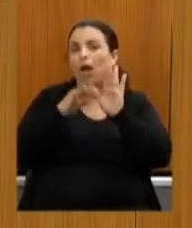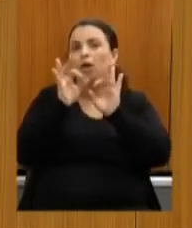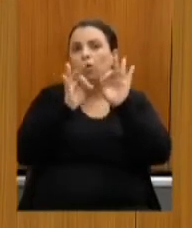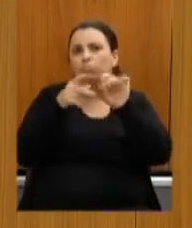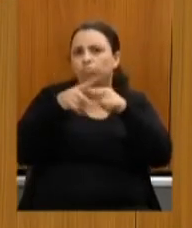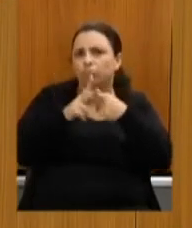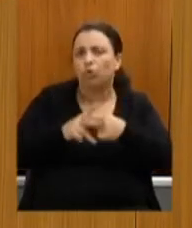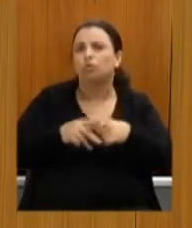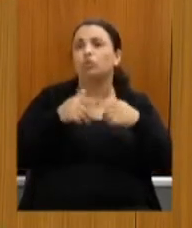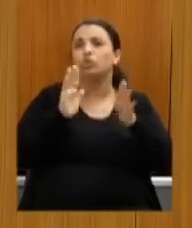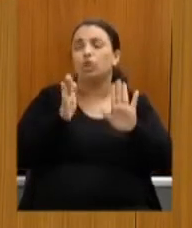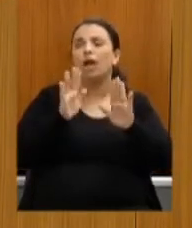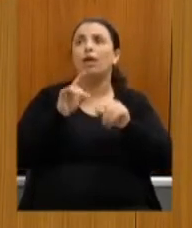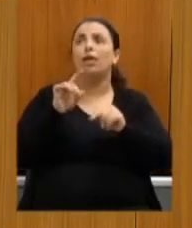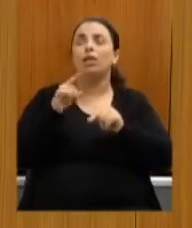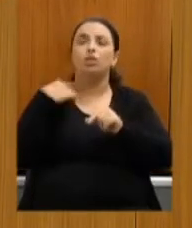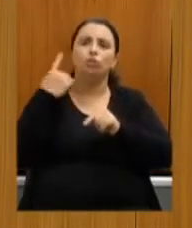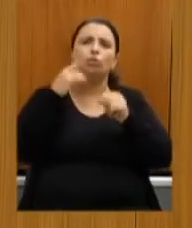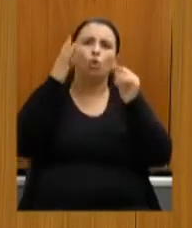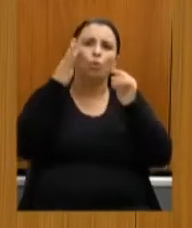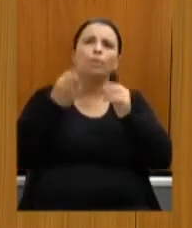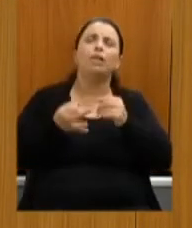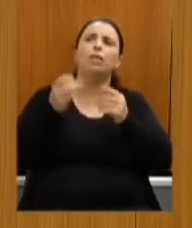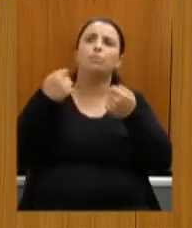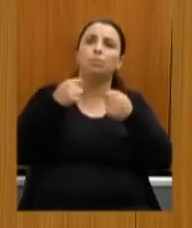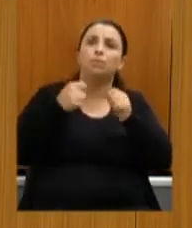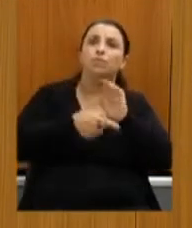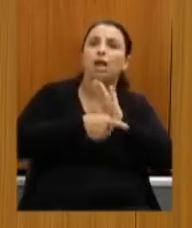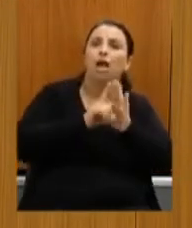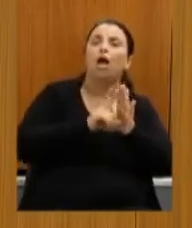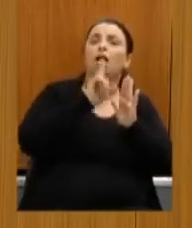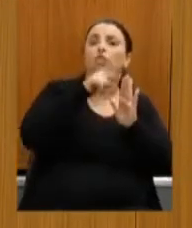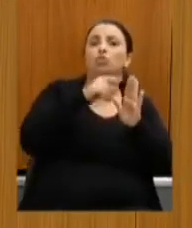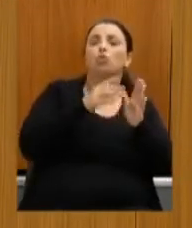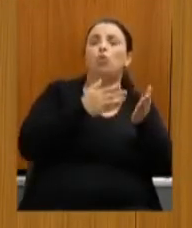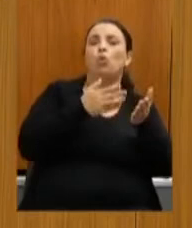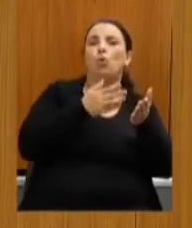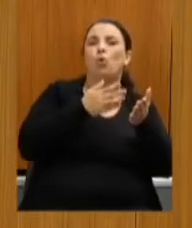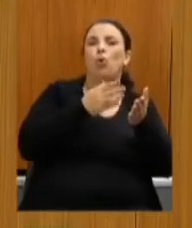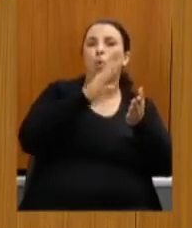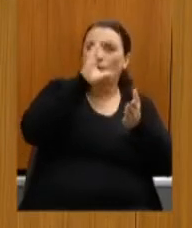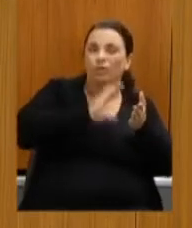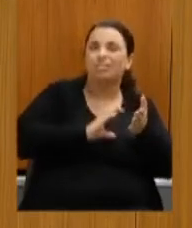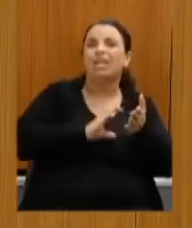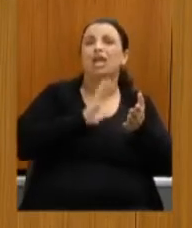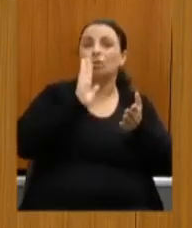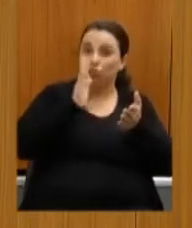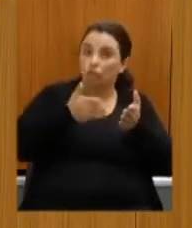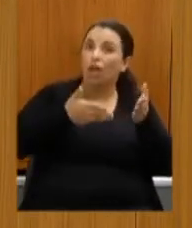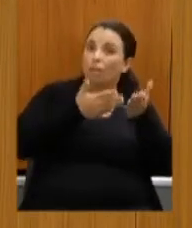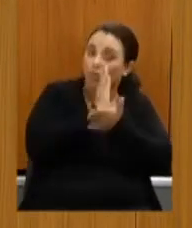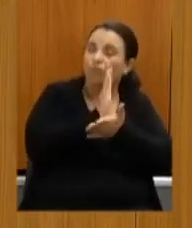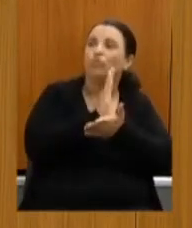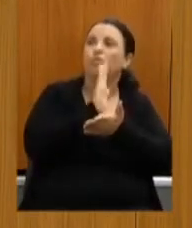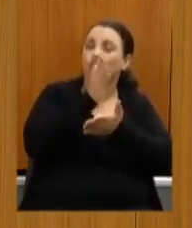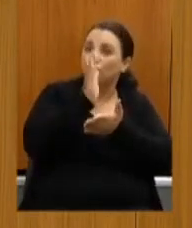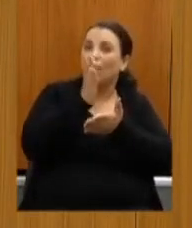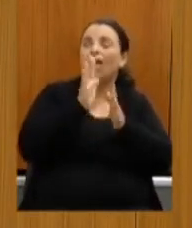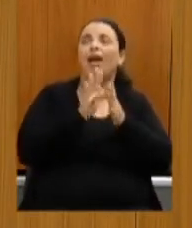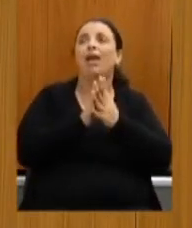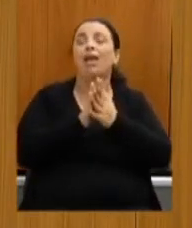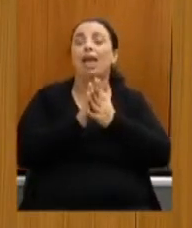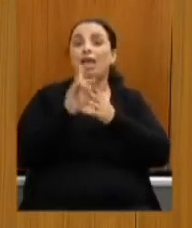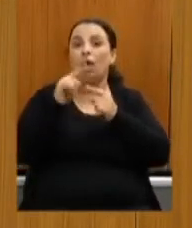descobrimos que a melhor forma realmente é passar pelo conselho nós passamos agora eu vou levar nos próximos dias ao